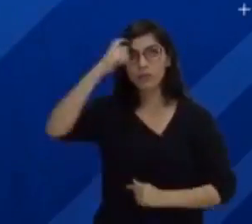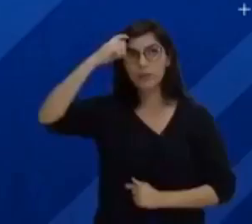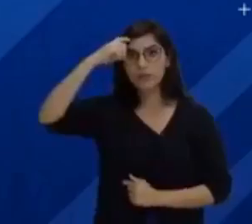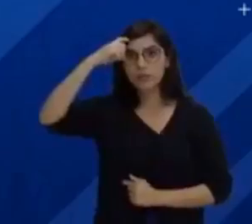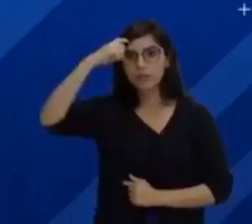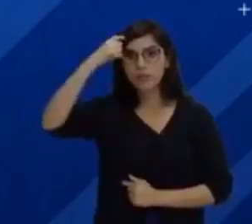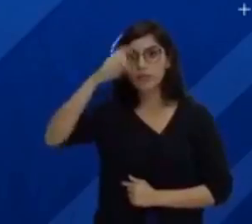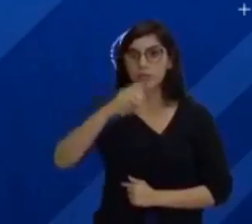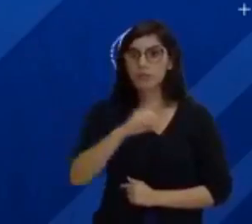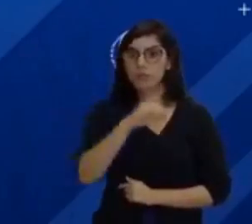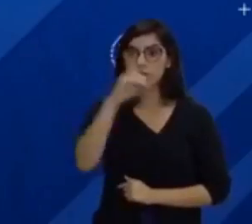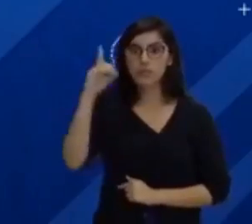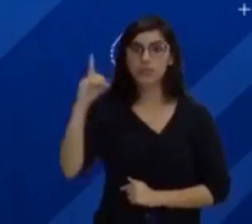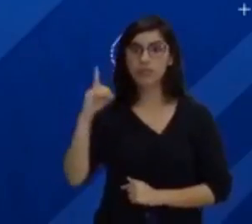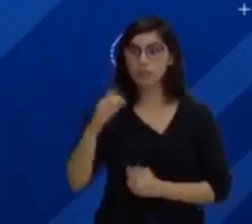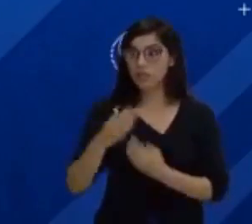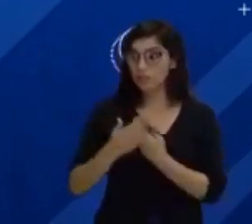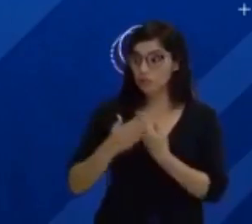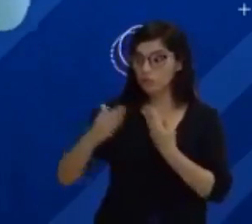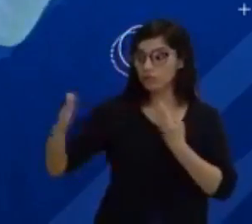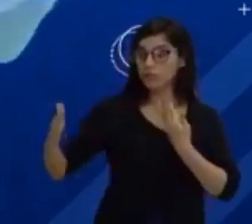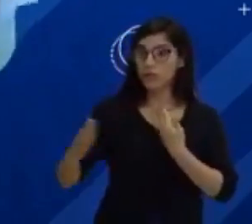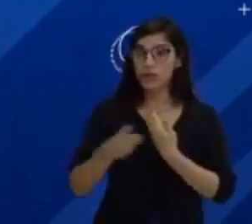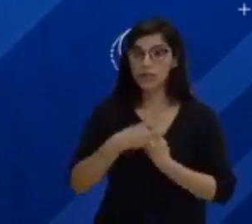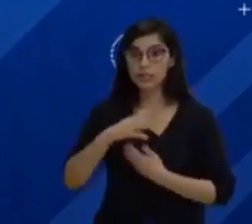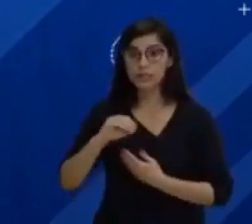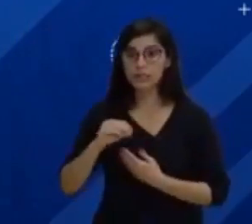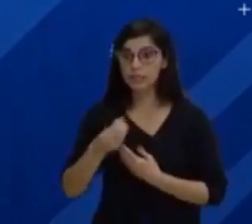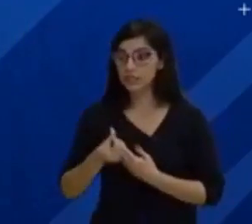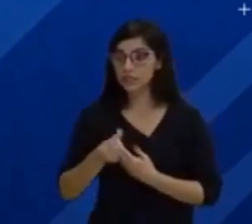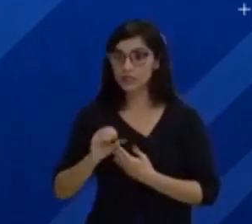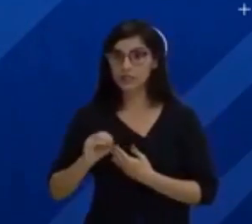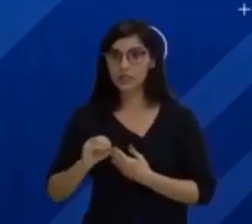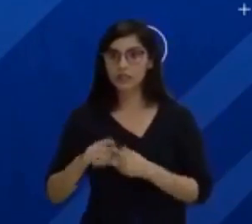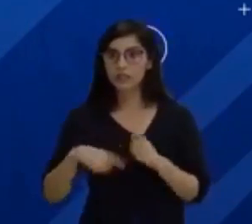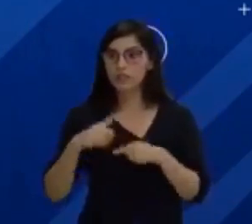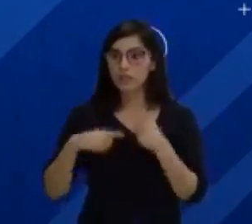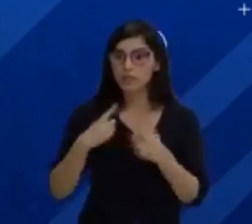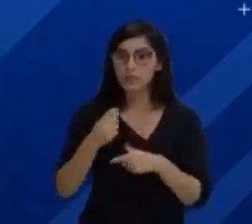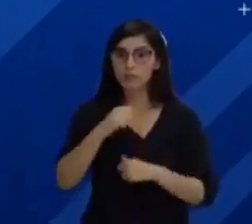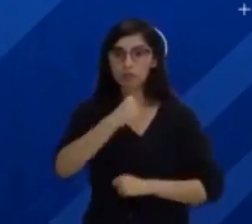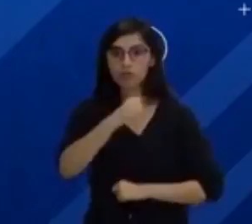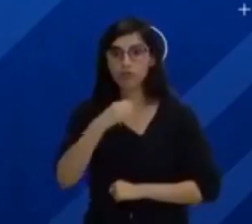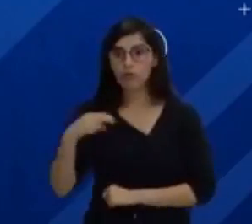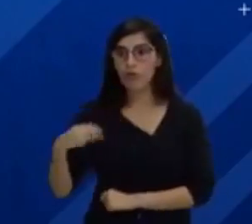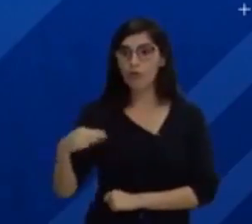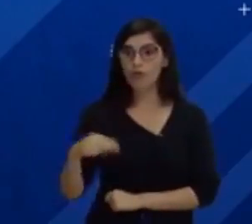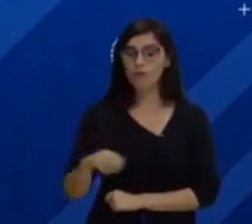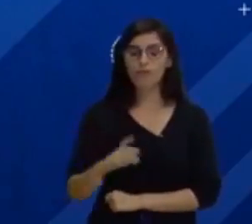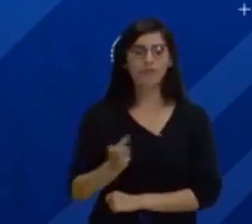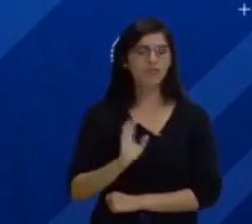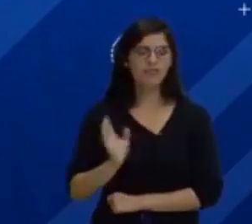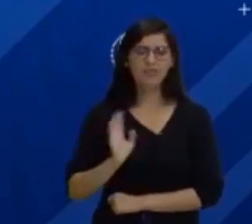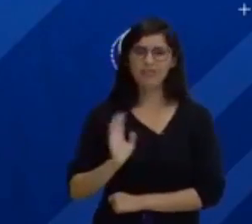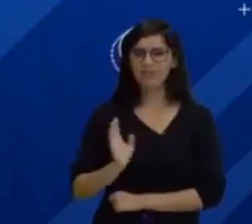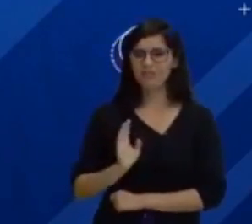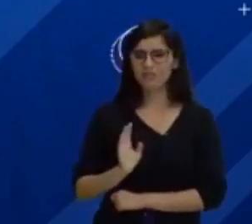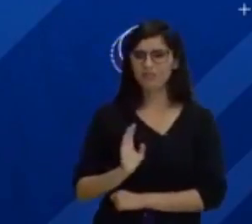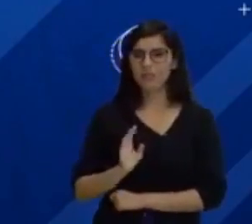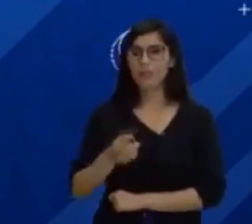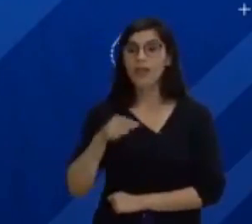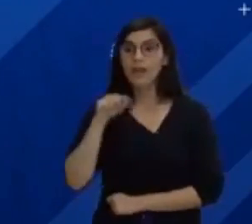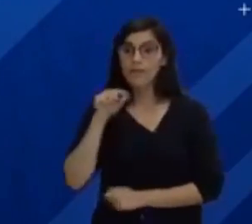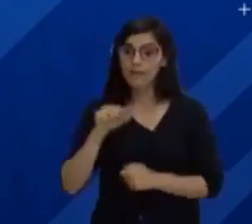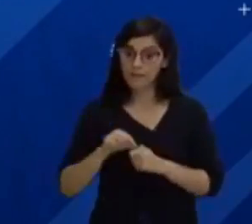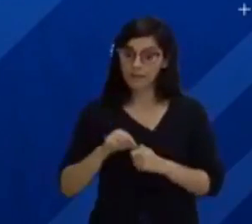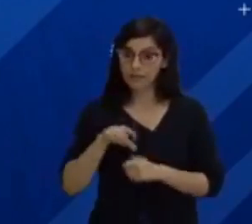Deus, na diária, a prova do Enem para daqui a 30, 60 dias, depois do dia 8 de novembro. Isso não interessa para a gente agora. Faça a sua